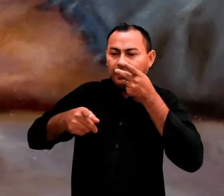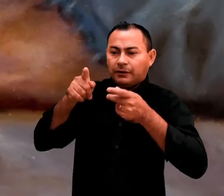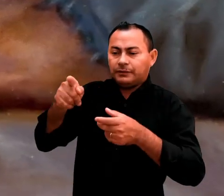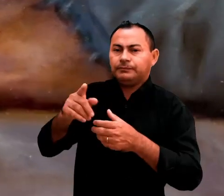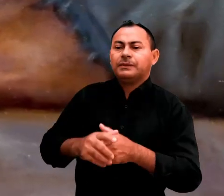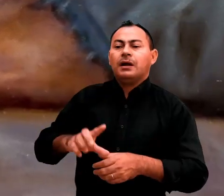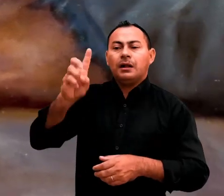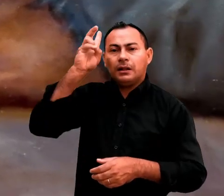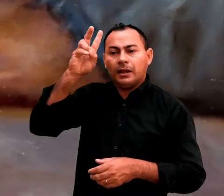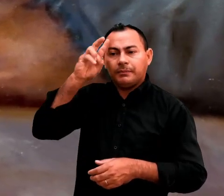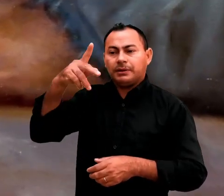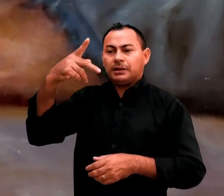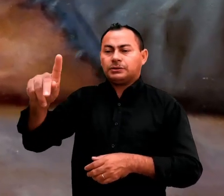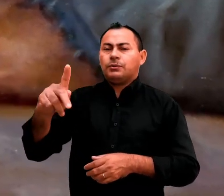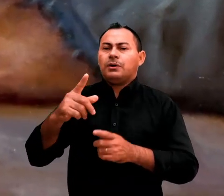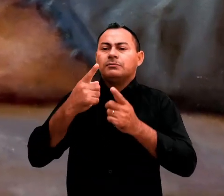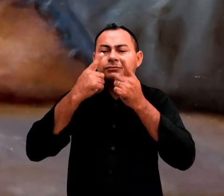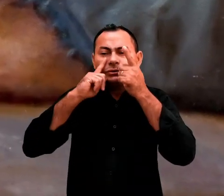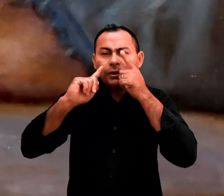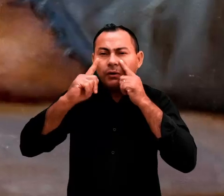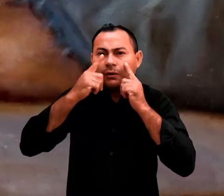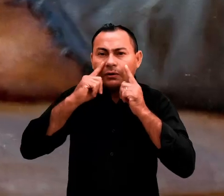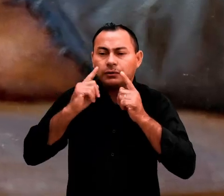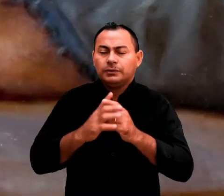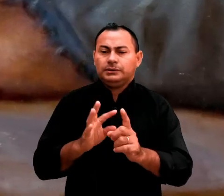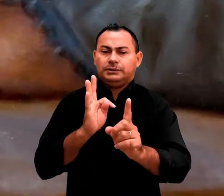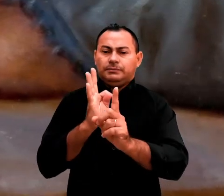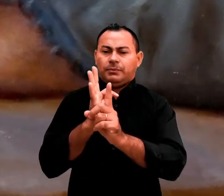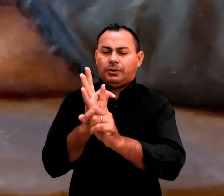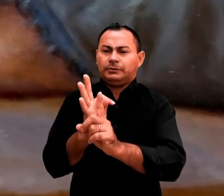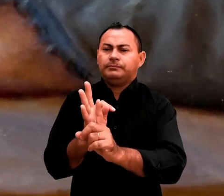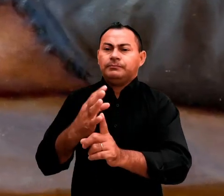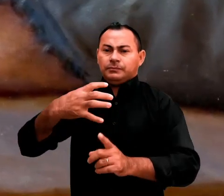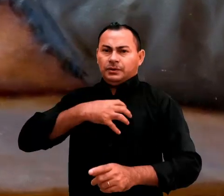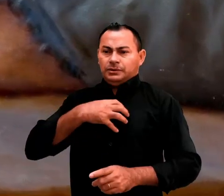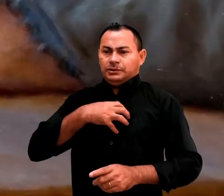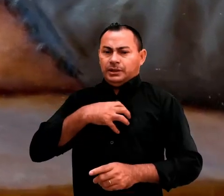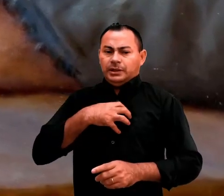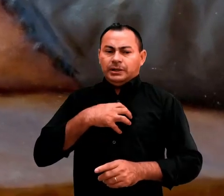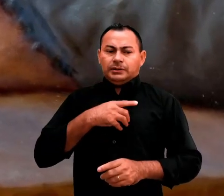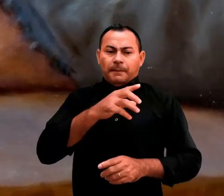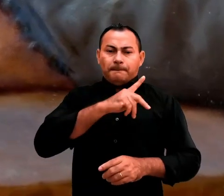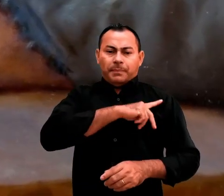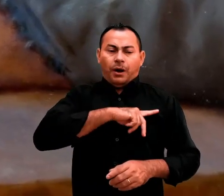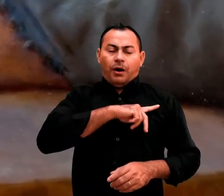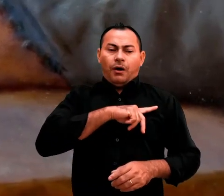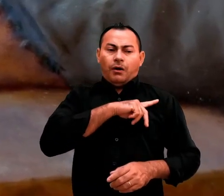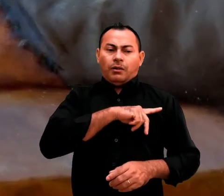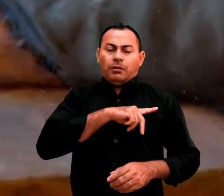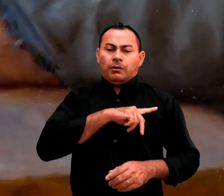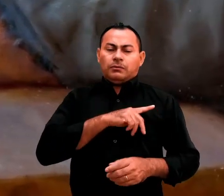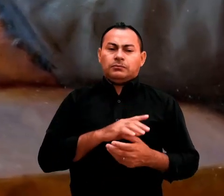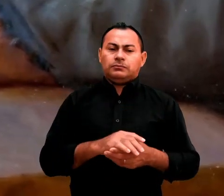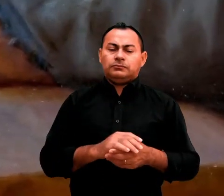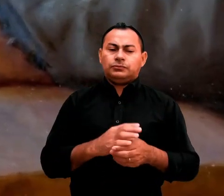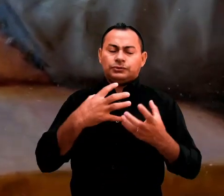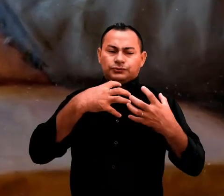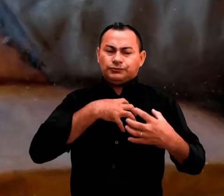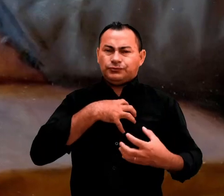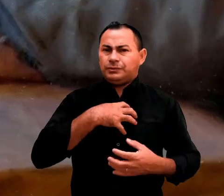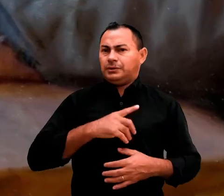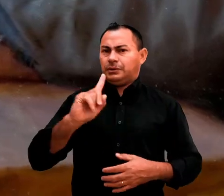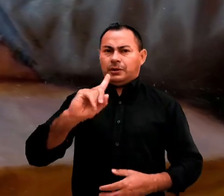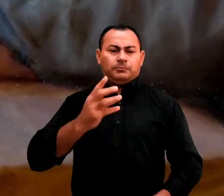diz Lembro-me das suas lágrimas. A maneira como ele foi tratado levou Paulo a concluir que